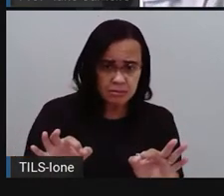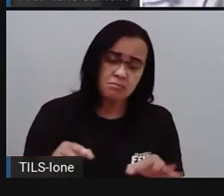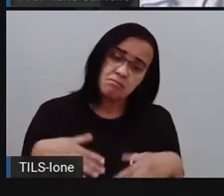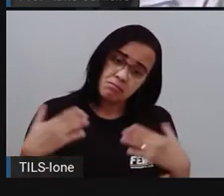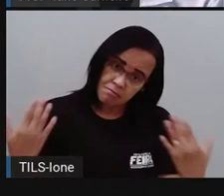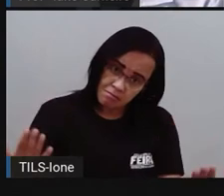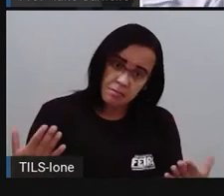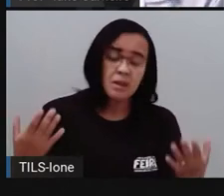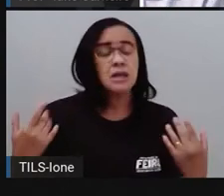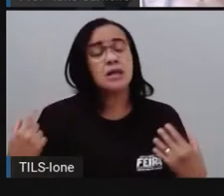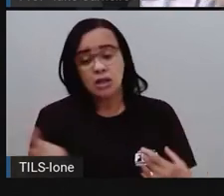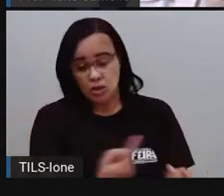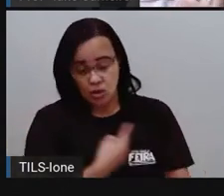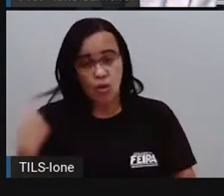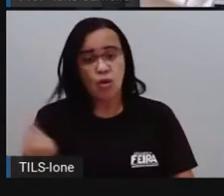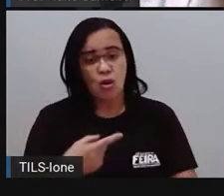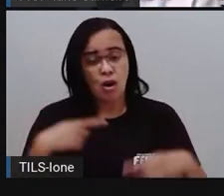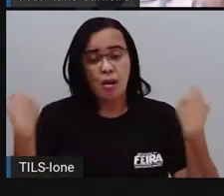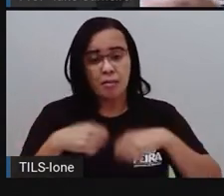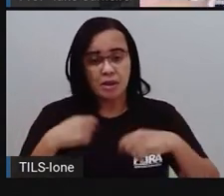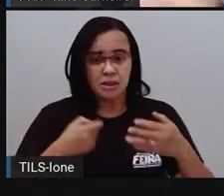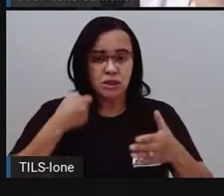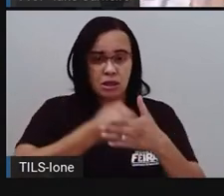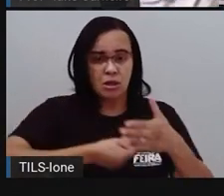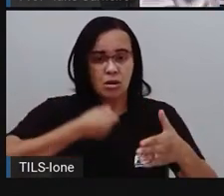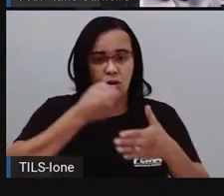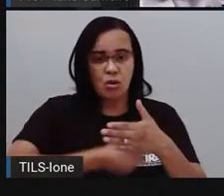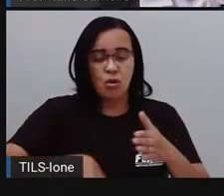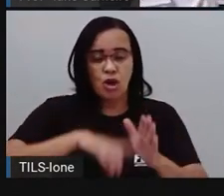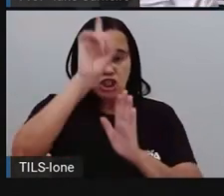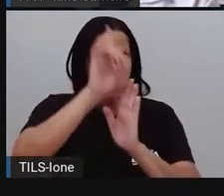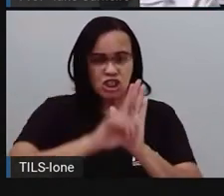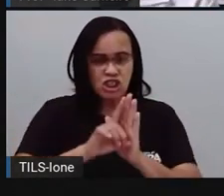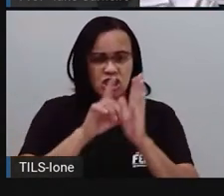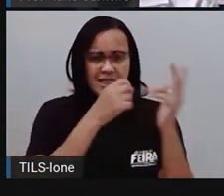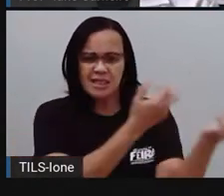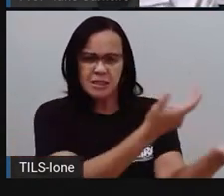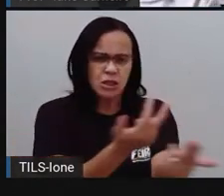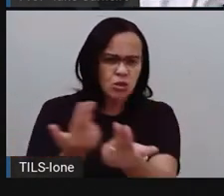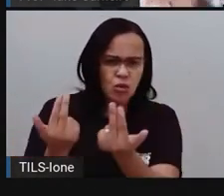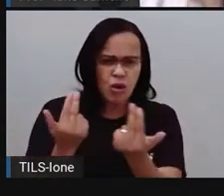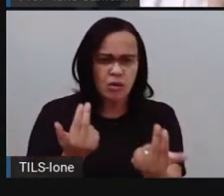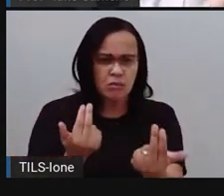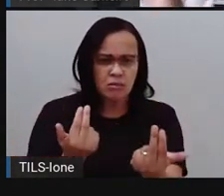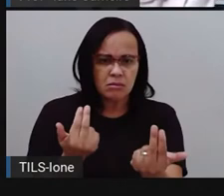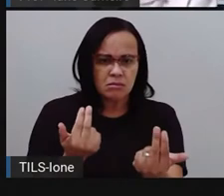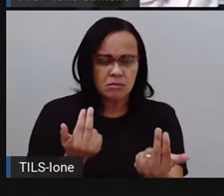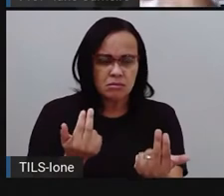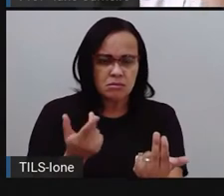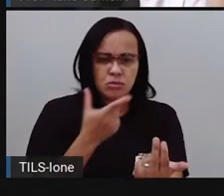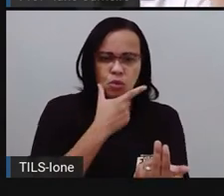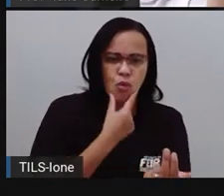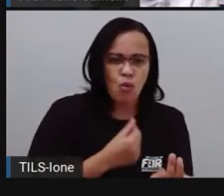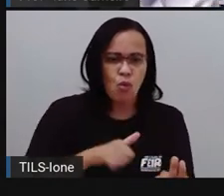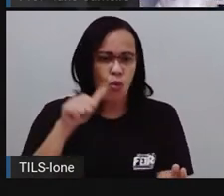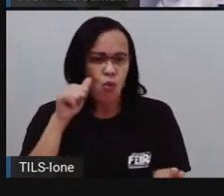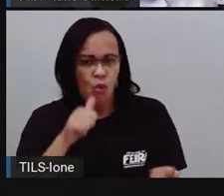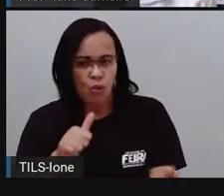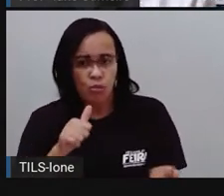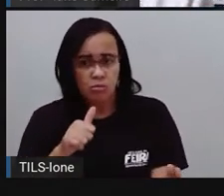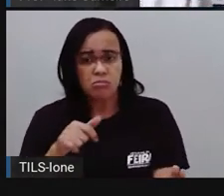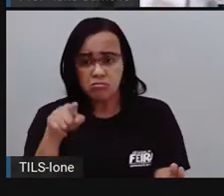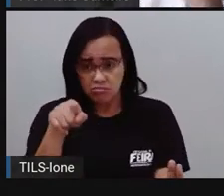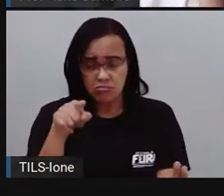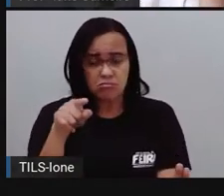Então, a gente tem que lutar, ó, pra que todos os dois tenham os mesmos direitos. Isso aqui é pra colocar, menino e menina ajudando no serviço